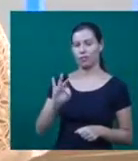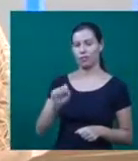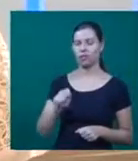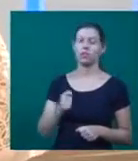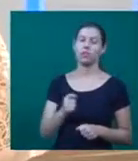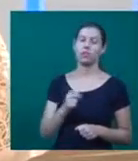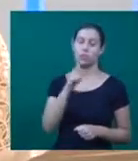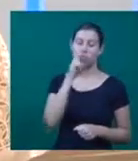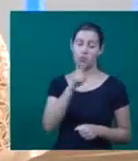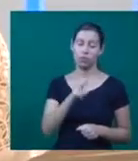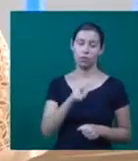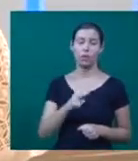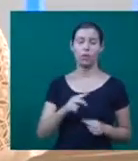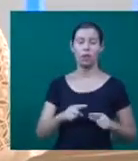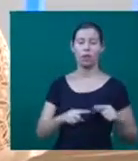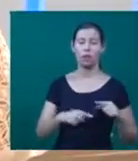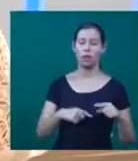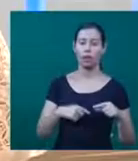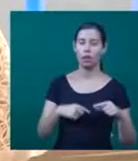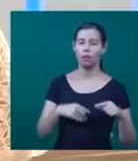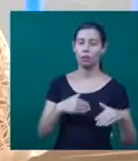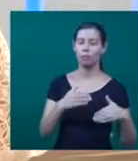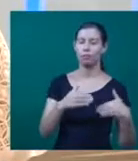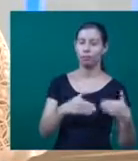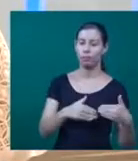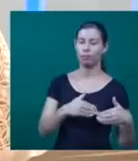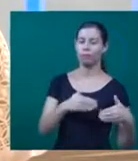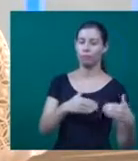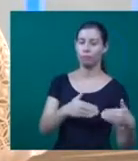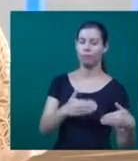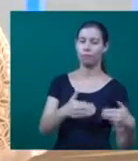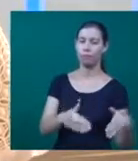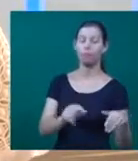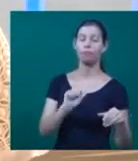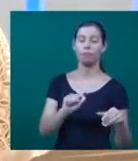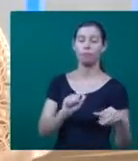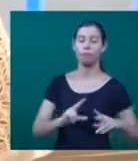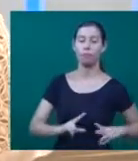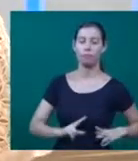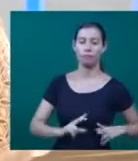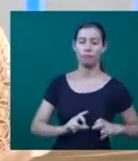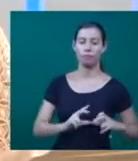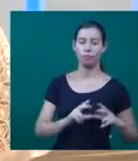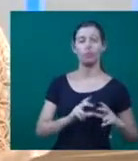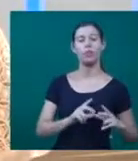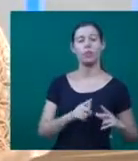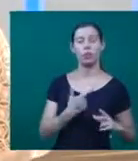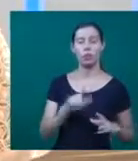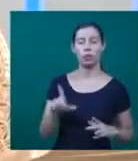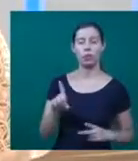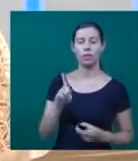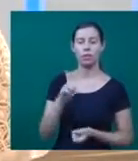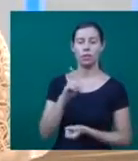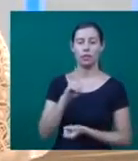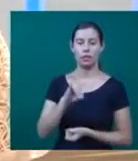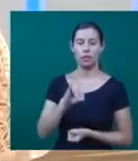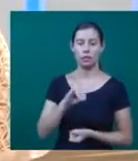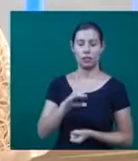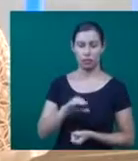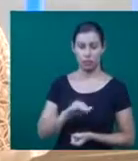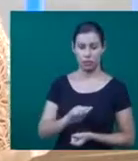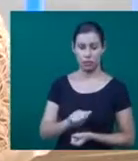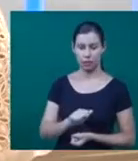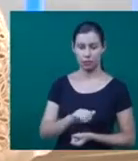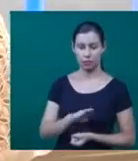adenocarcinoma de pâncreas, que é o tumor mais comum do pâncreas. E a diabetes, a diabetes também é um fator de